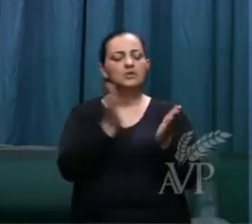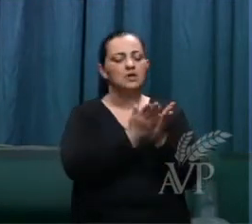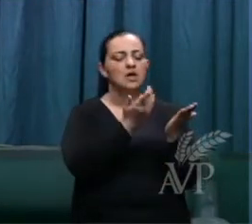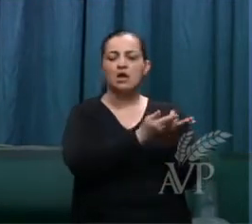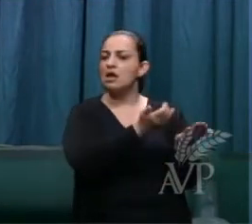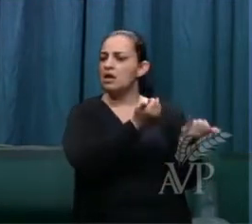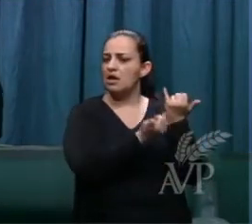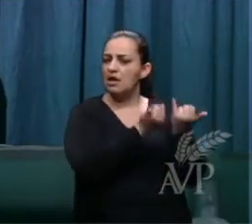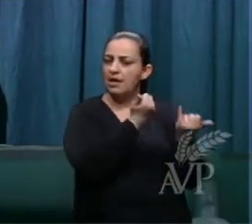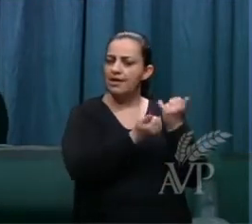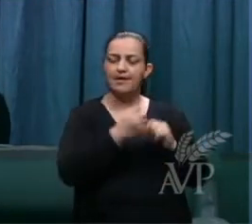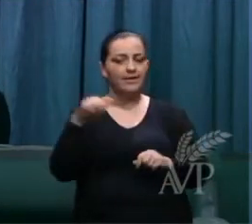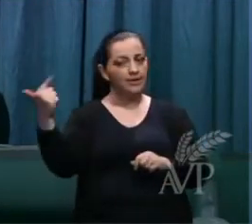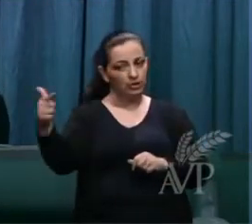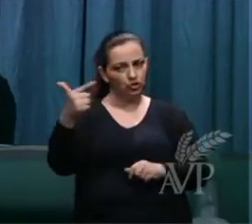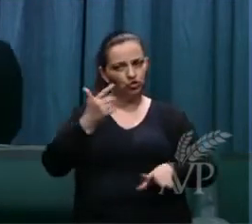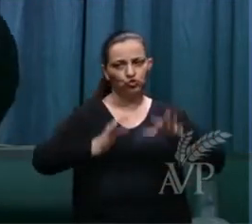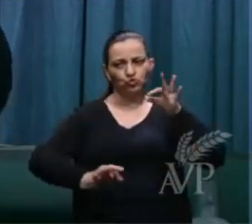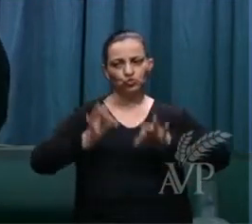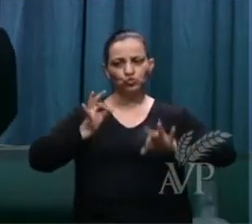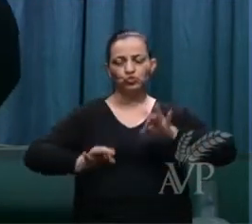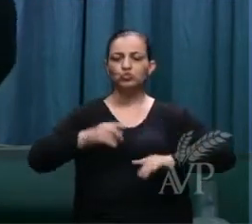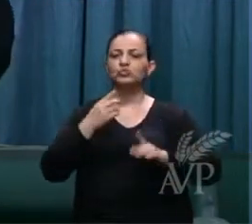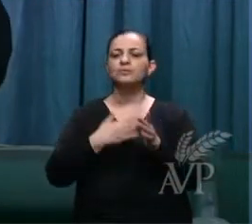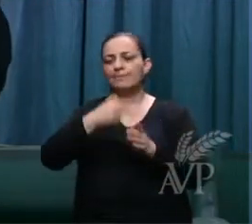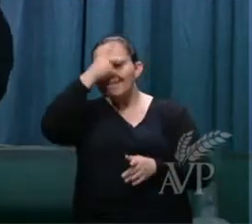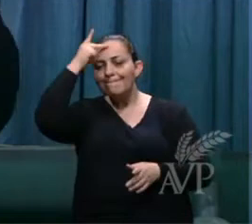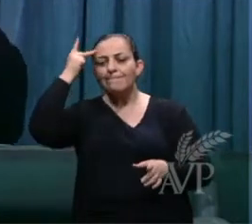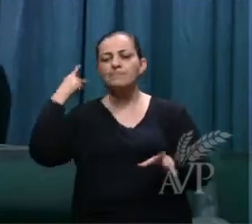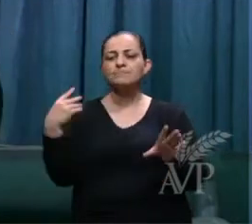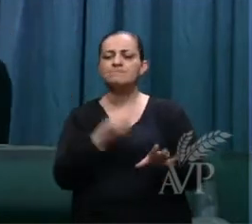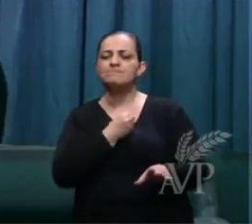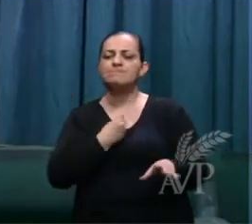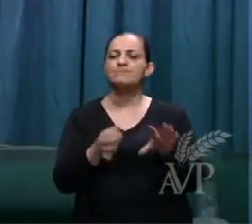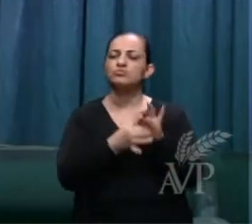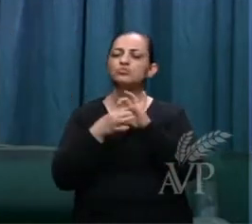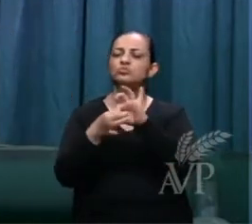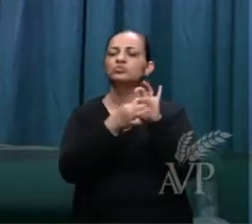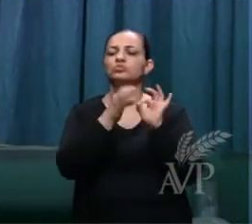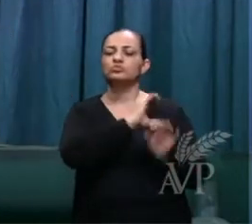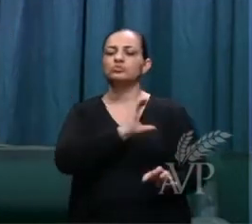que não há condenação para aqueles que estão em cristo